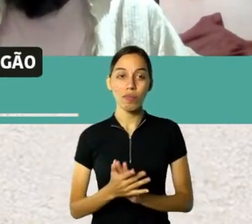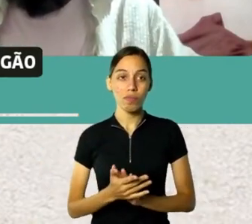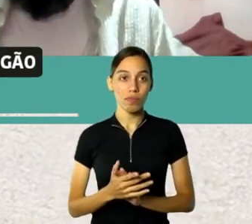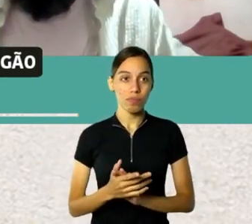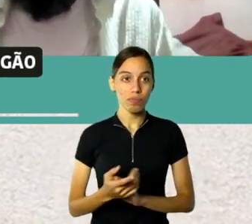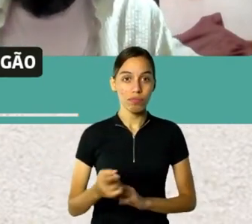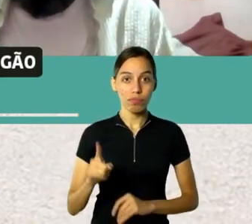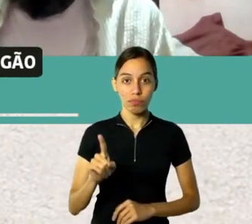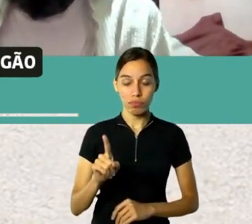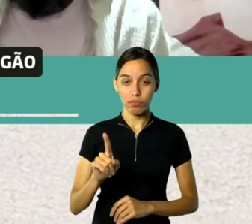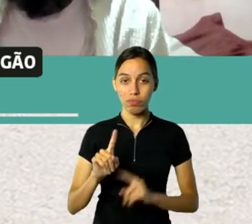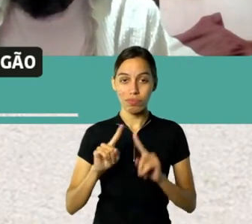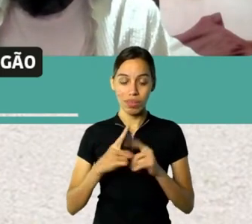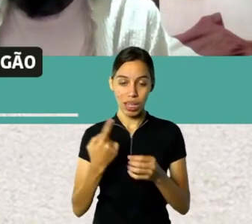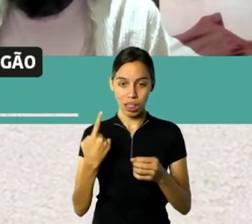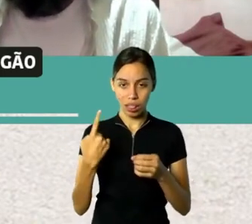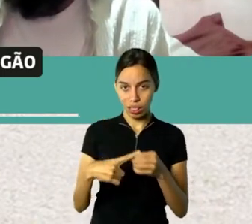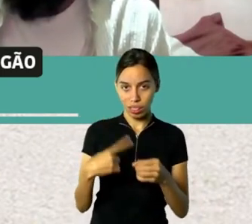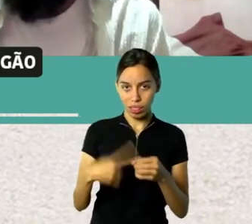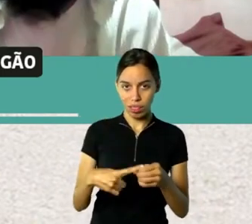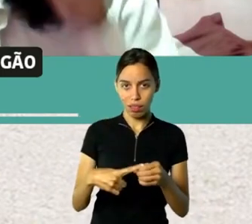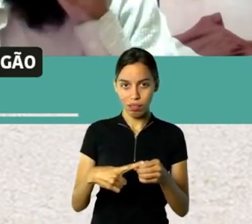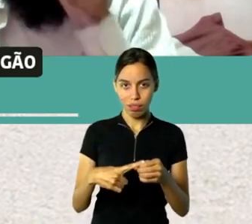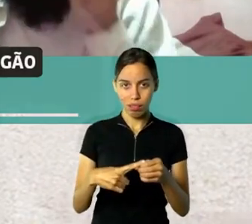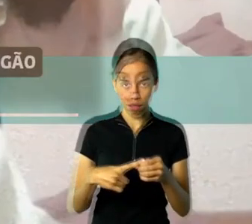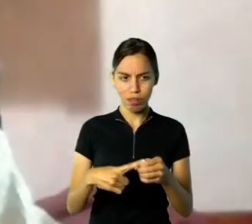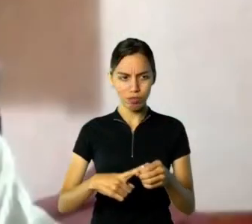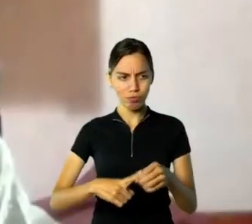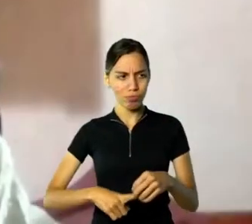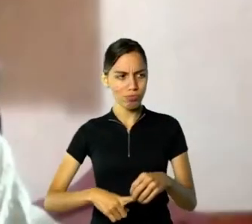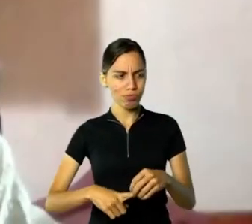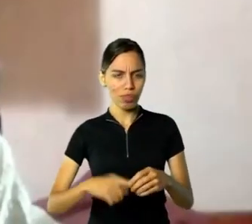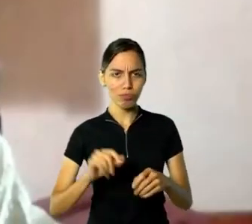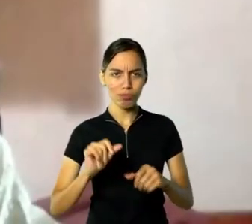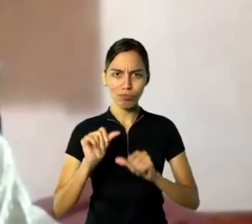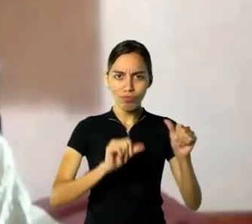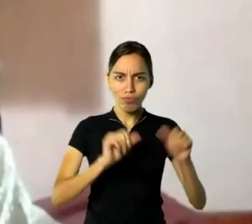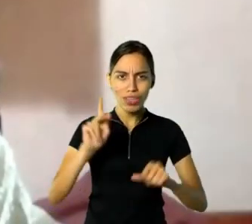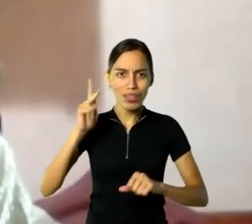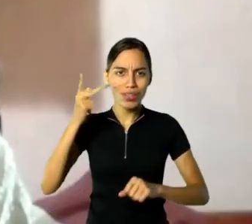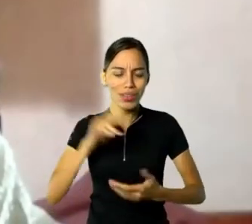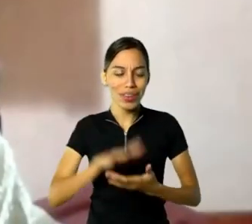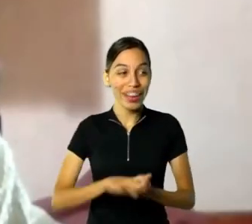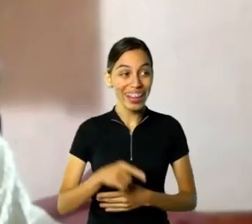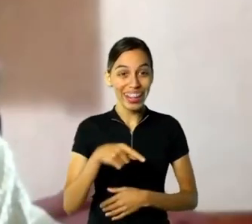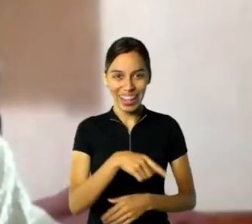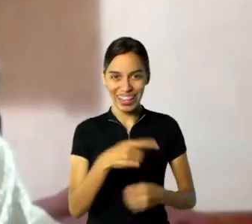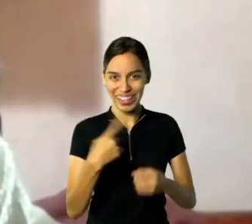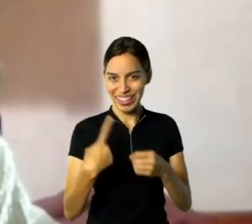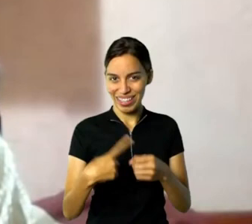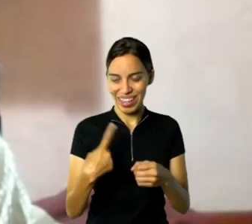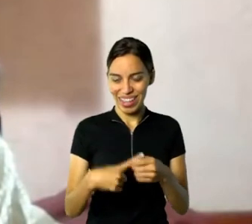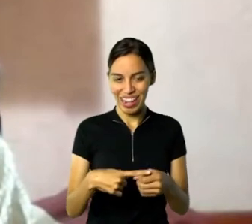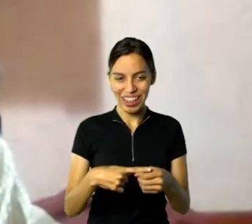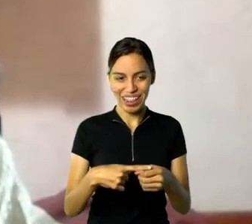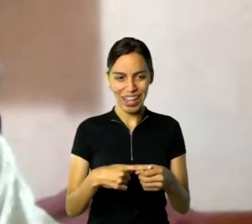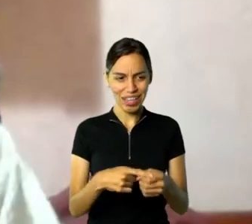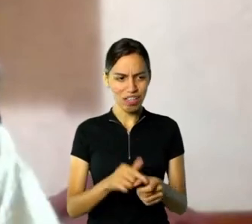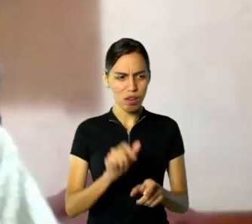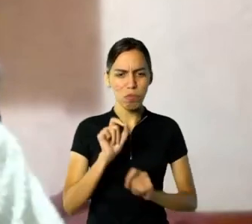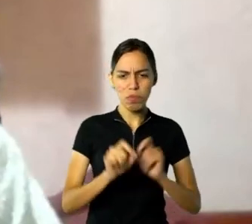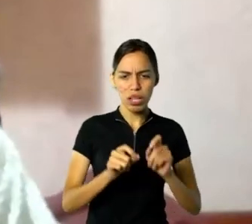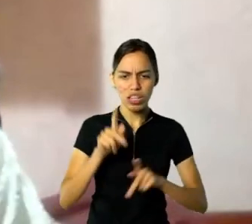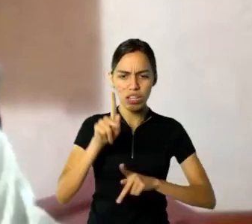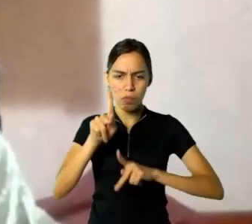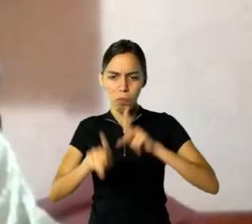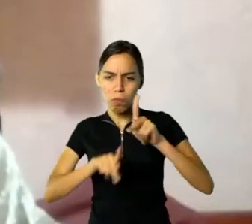cidades ao longo da sua existência. E lá é um lugar que, desde que eu nasci, a população é a mesma,